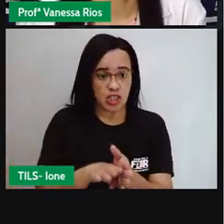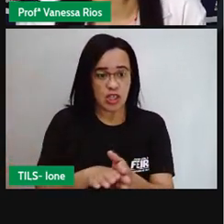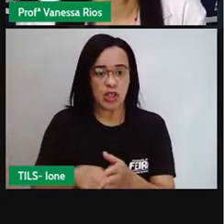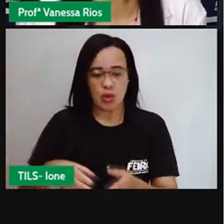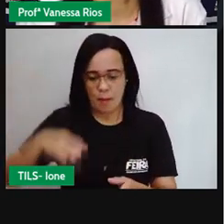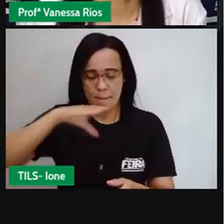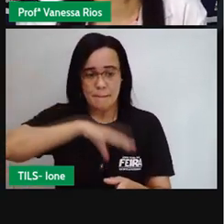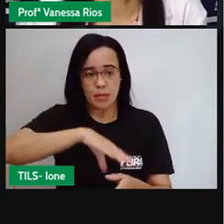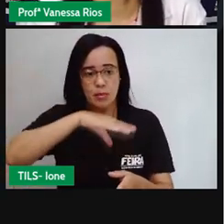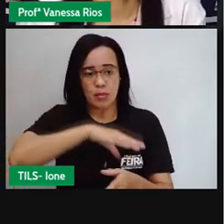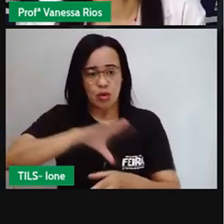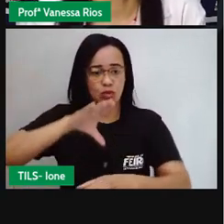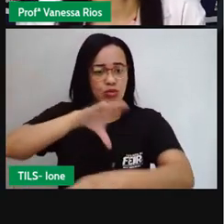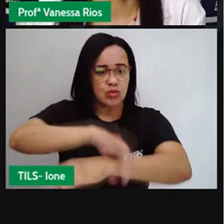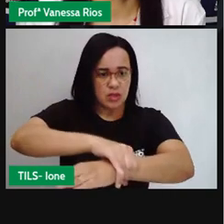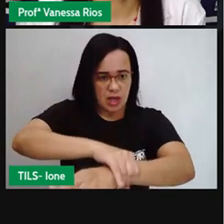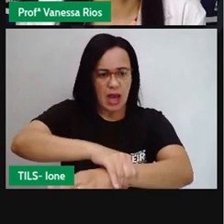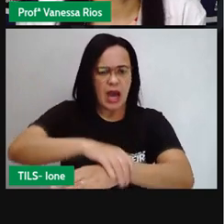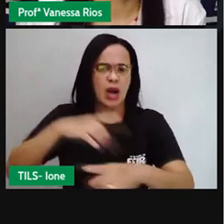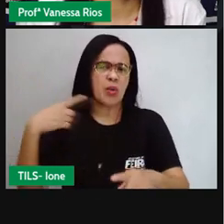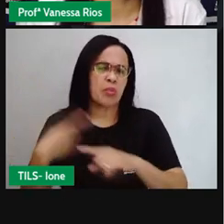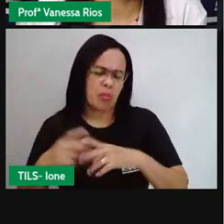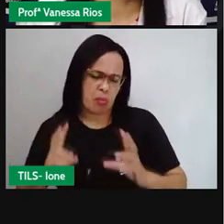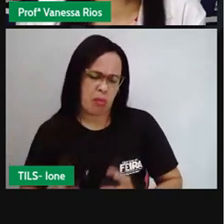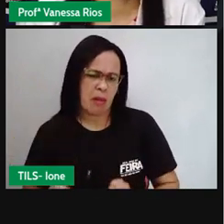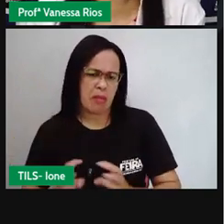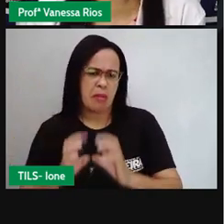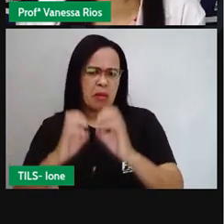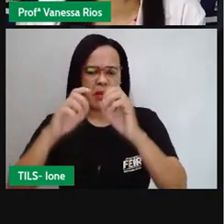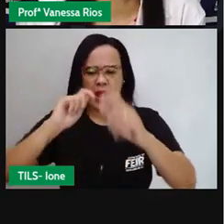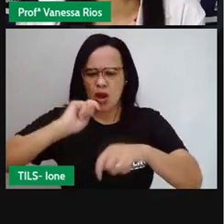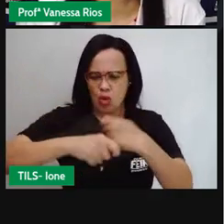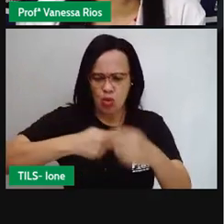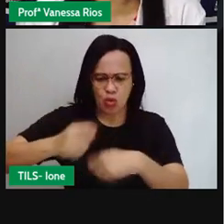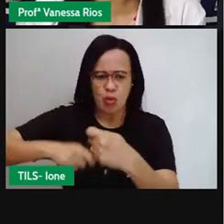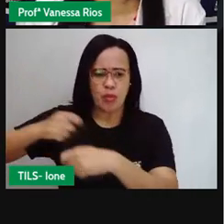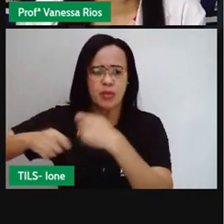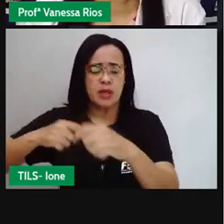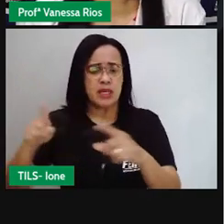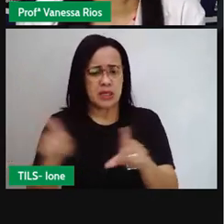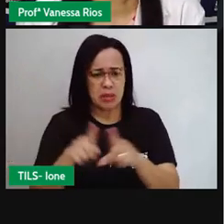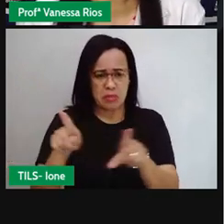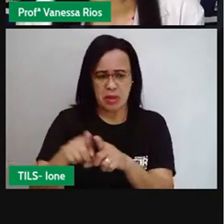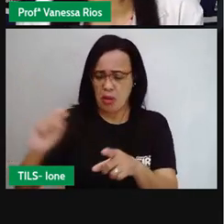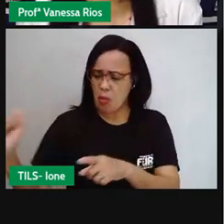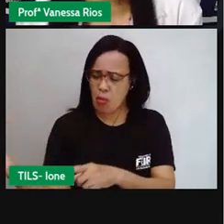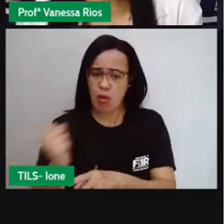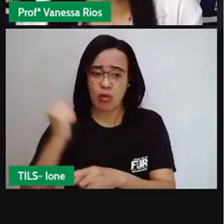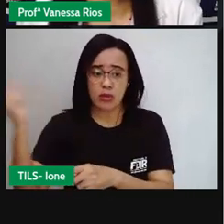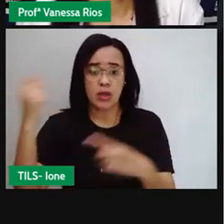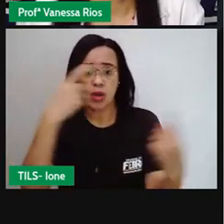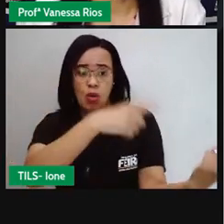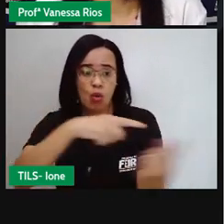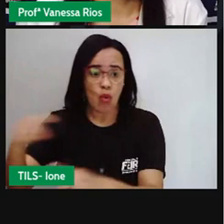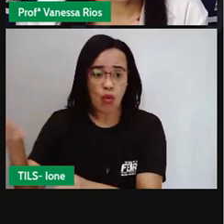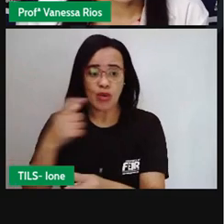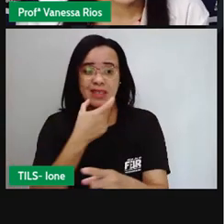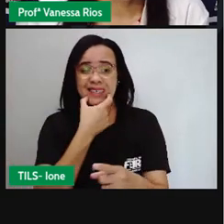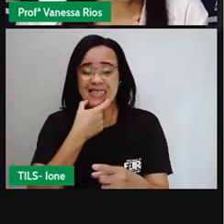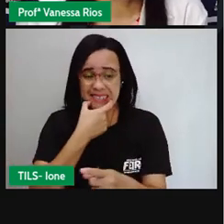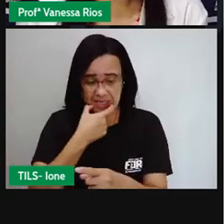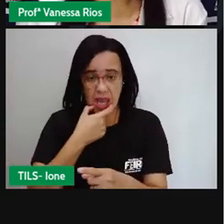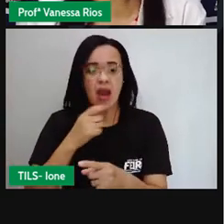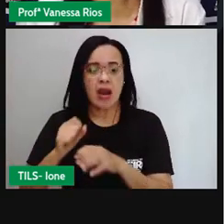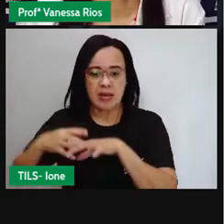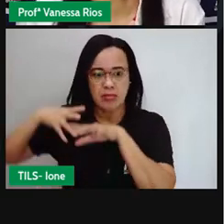luta econômica, na luta por poder contra a Inglaterra. Invadiu Portugal, que era aliado da